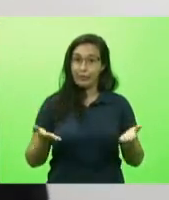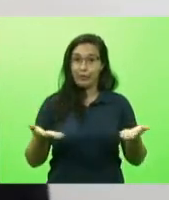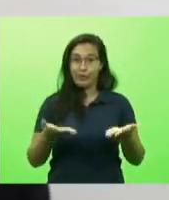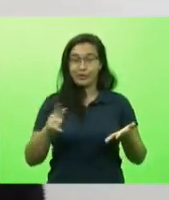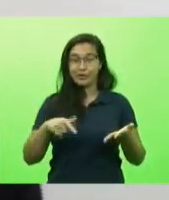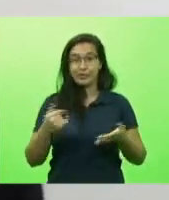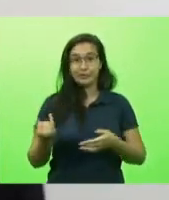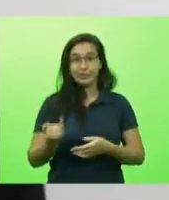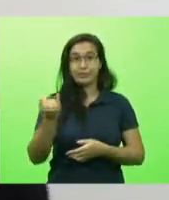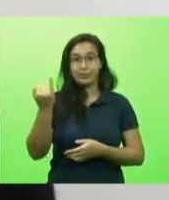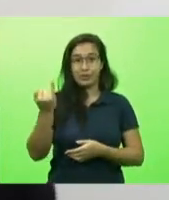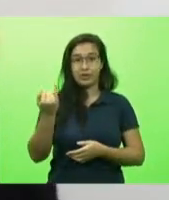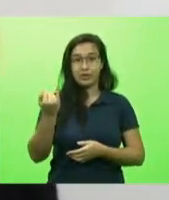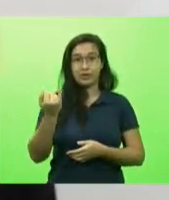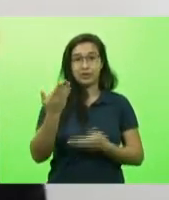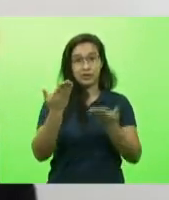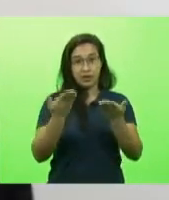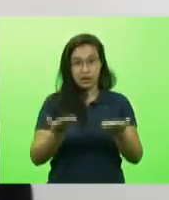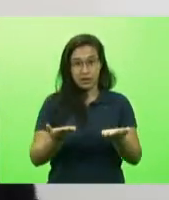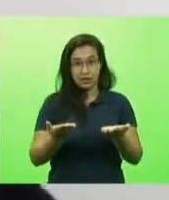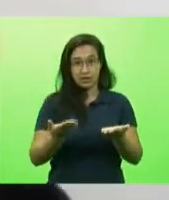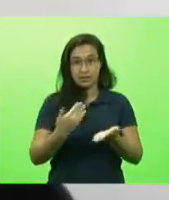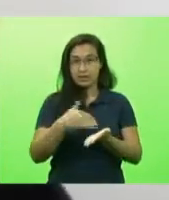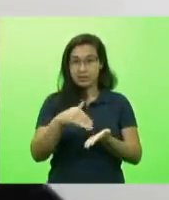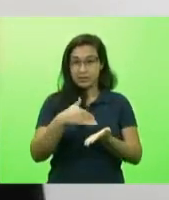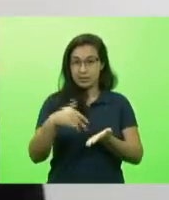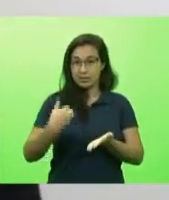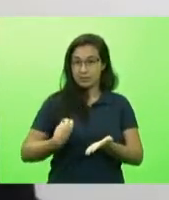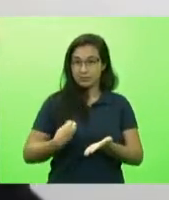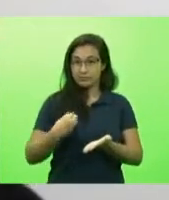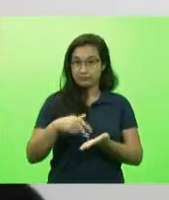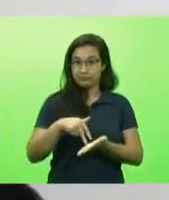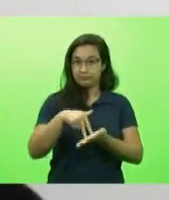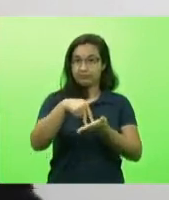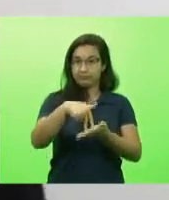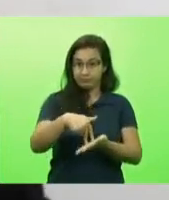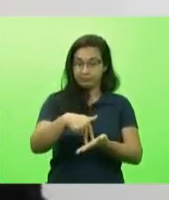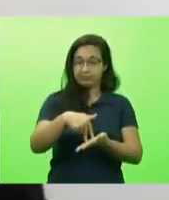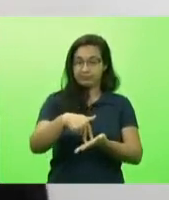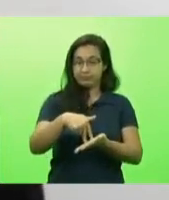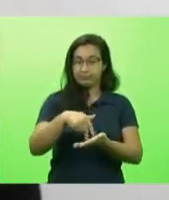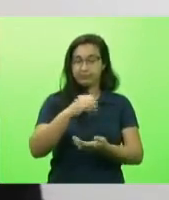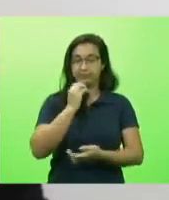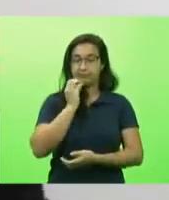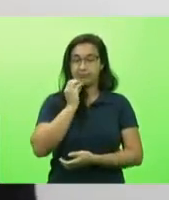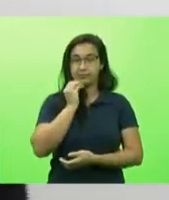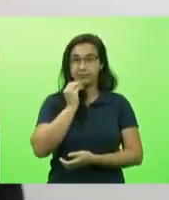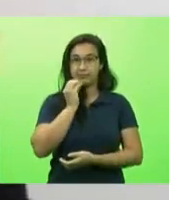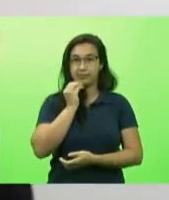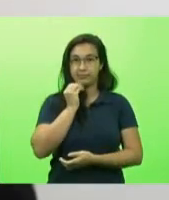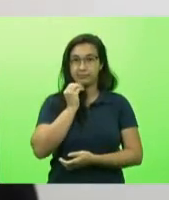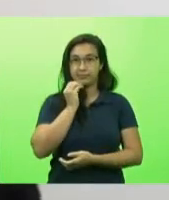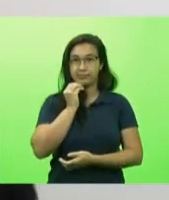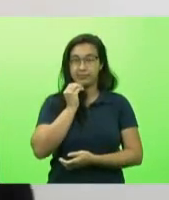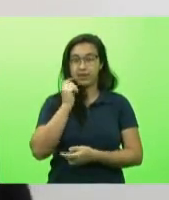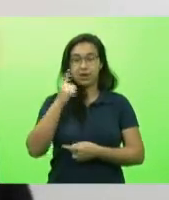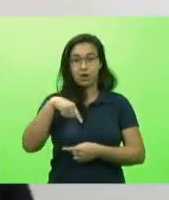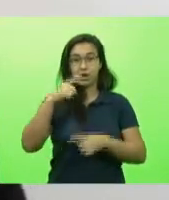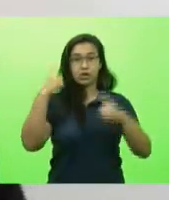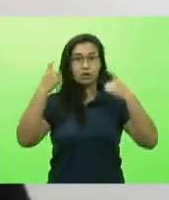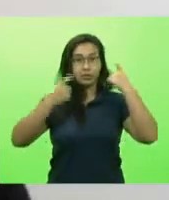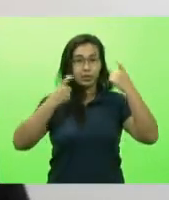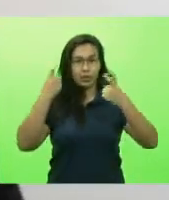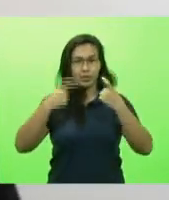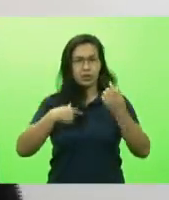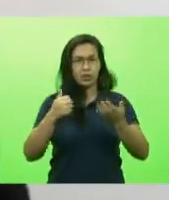da presença do secretário para nós avaliarmos esse ritmo da vacinação nós estamos preocupados eu tenho acompanhado de